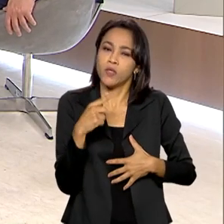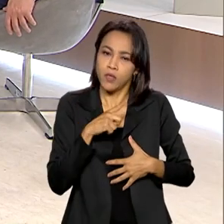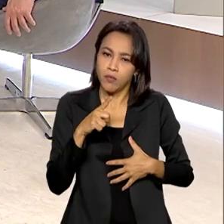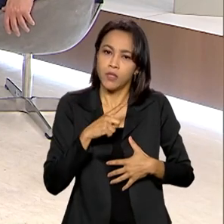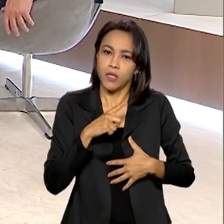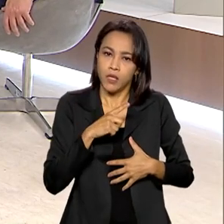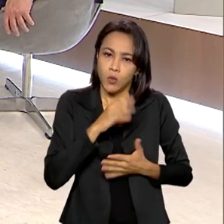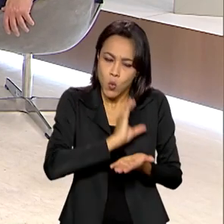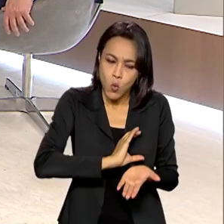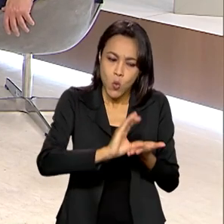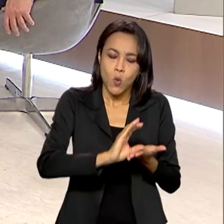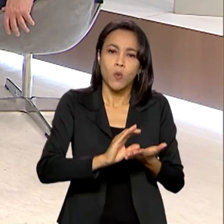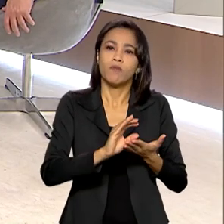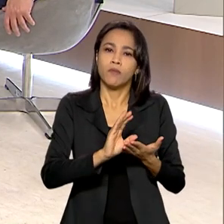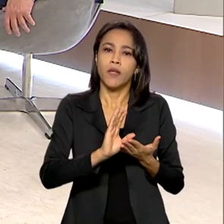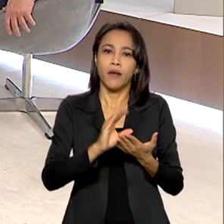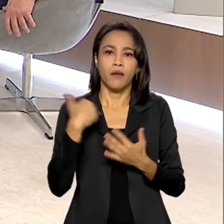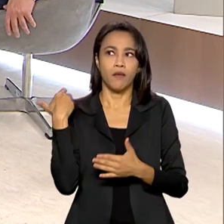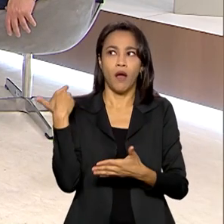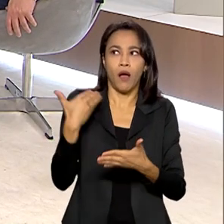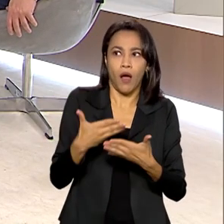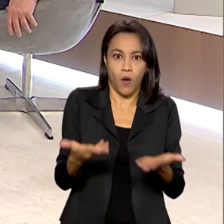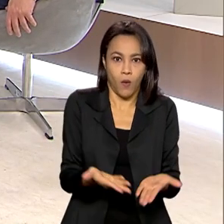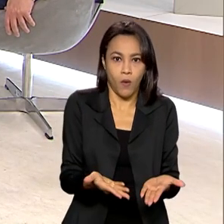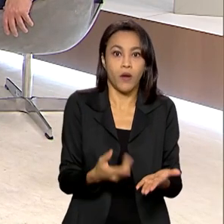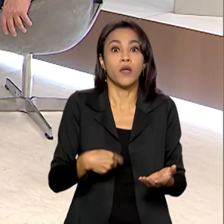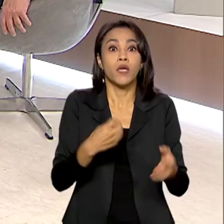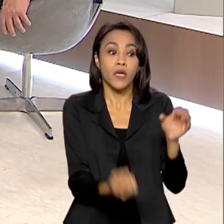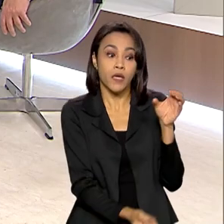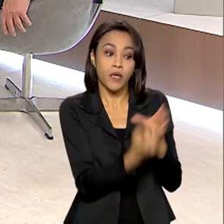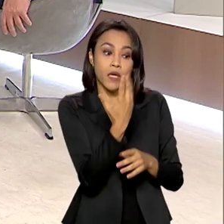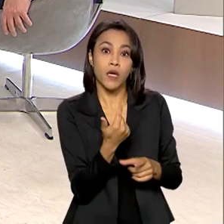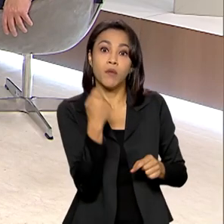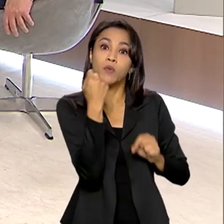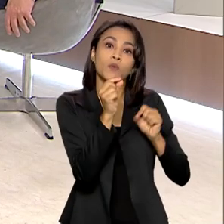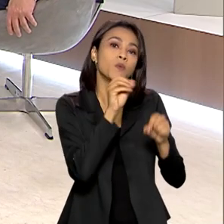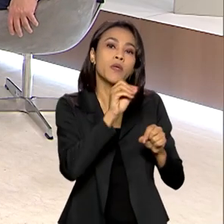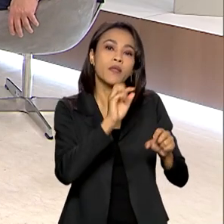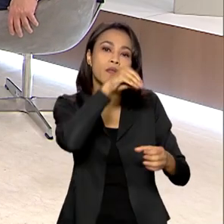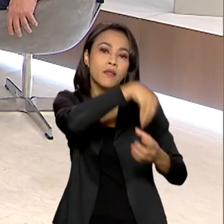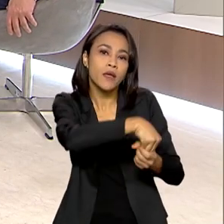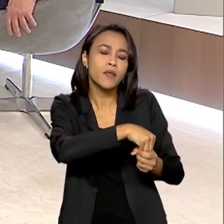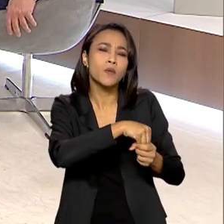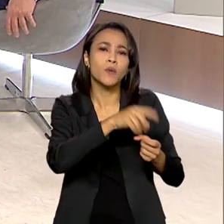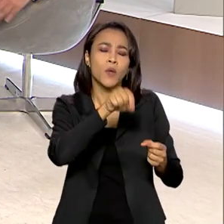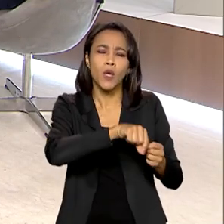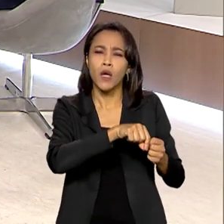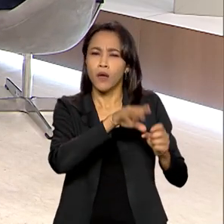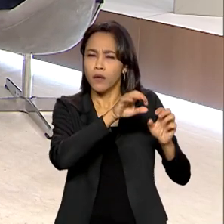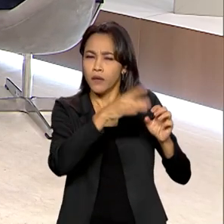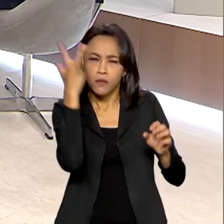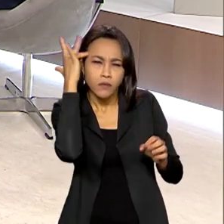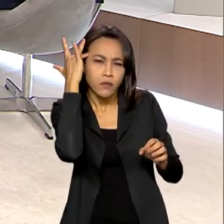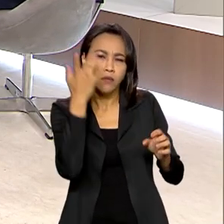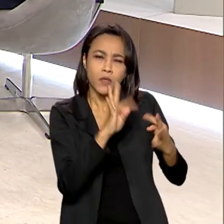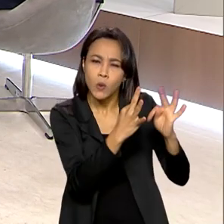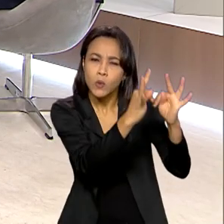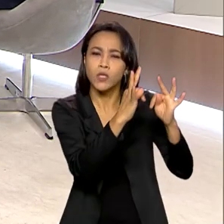longo desse último ano. Criamos aí o que nós chamamos de marketplace dentro do próprio banco. Criamos